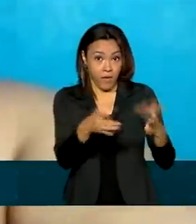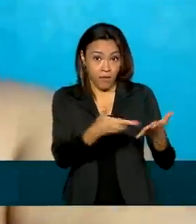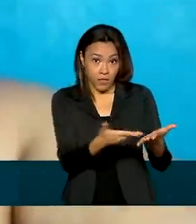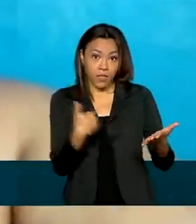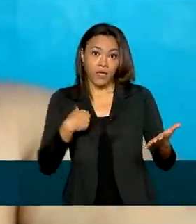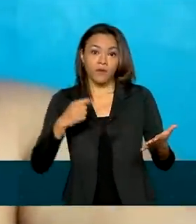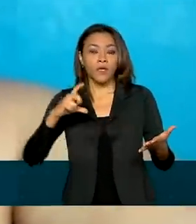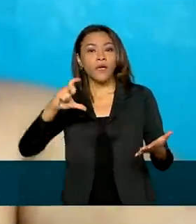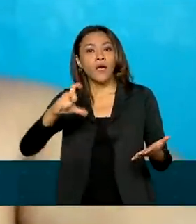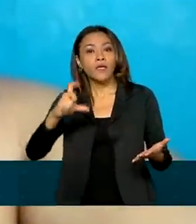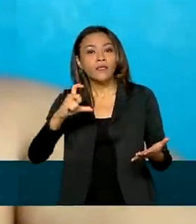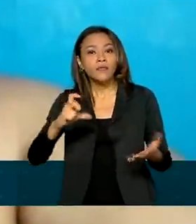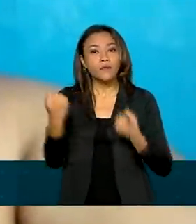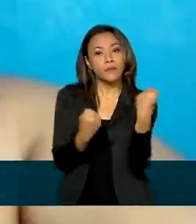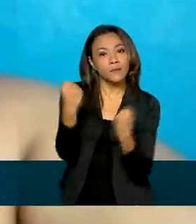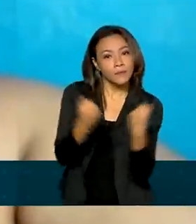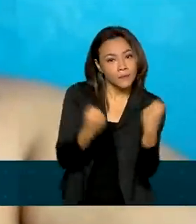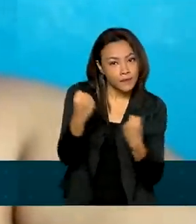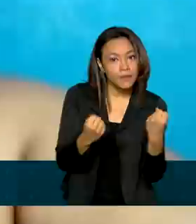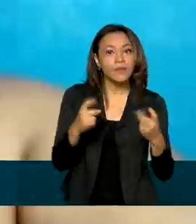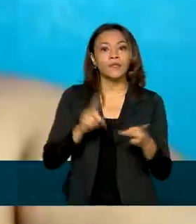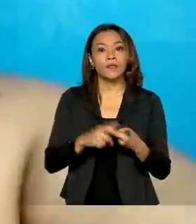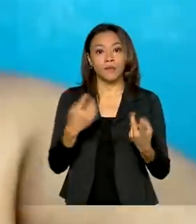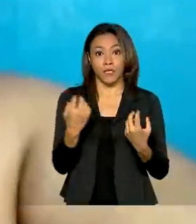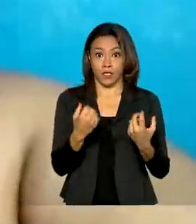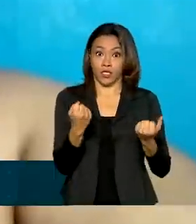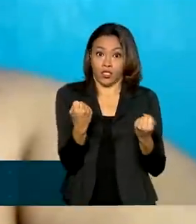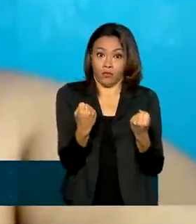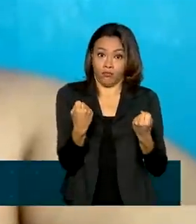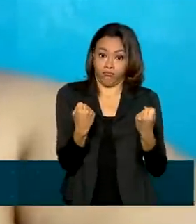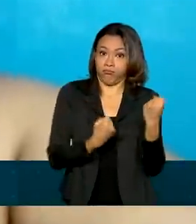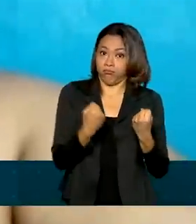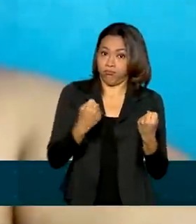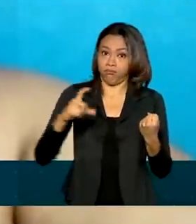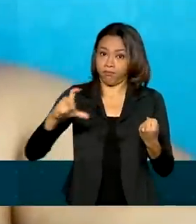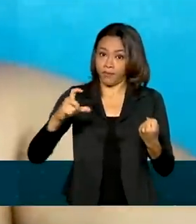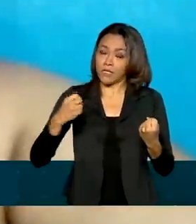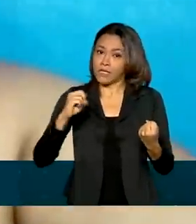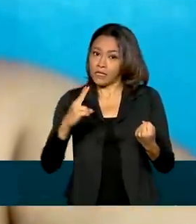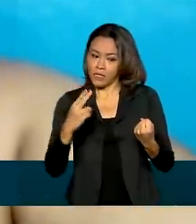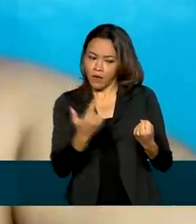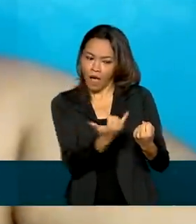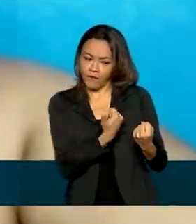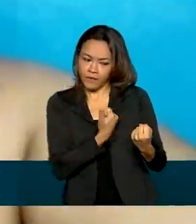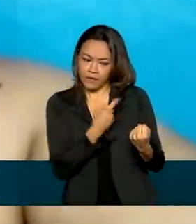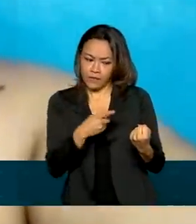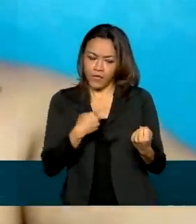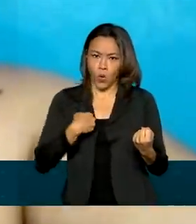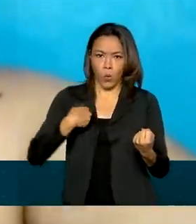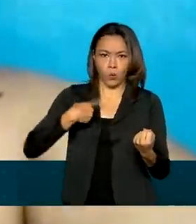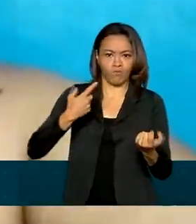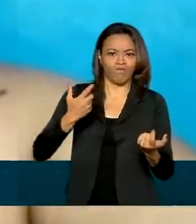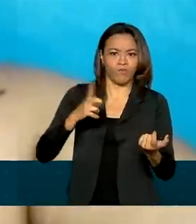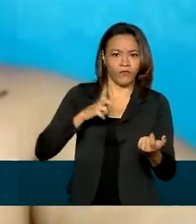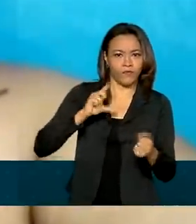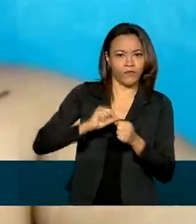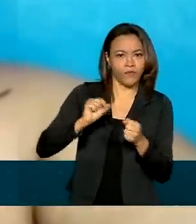a minha CNH e que eu veja no sistema se eu cometi alguma infração e ele também me oferece